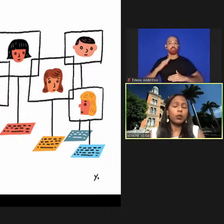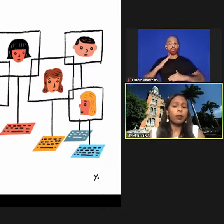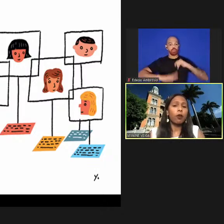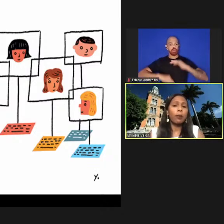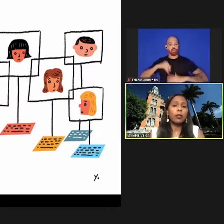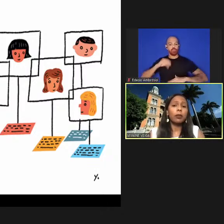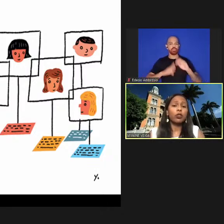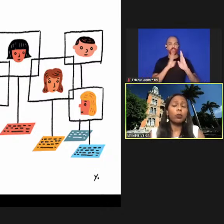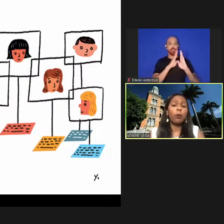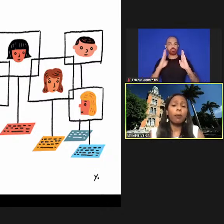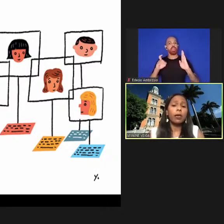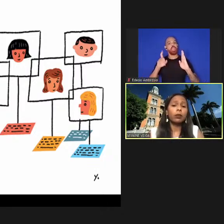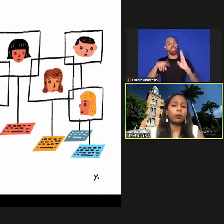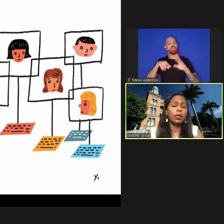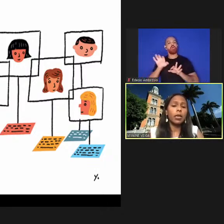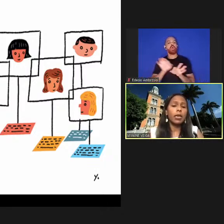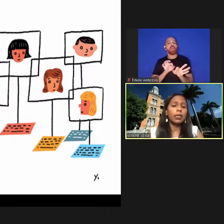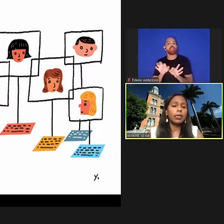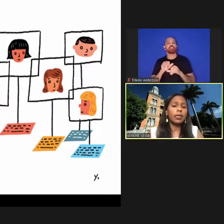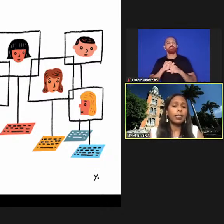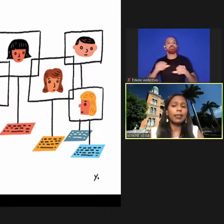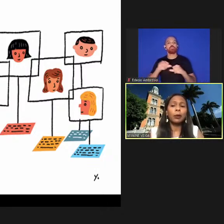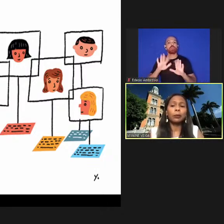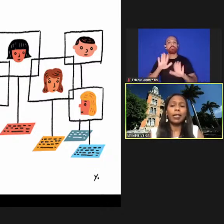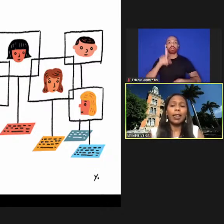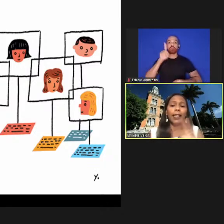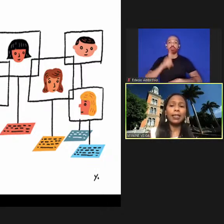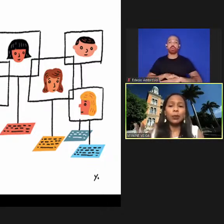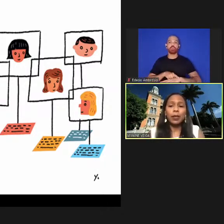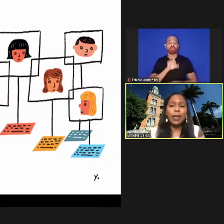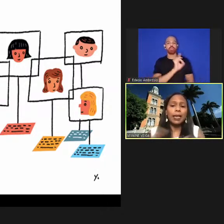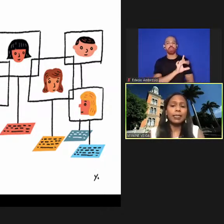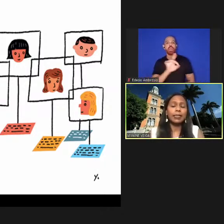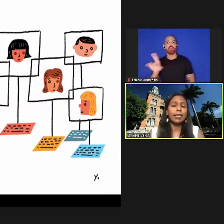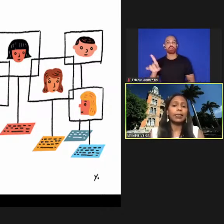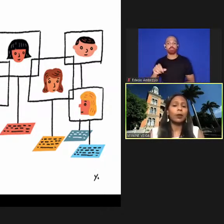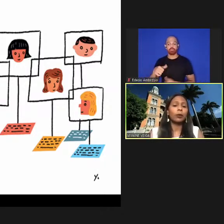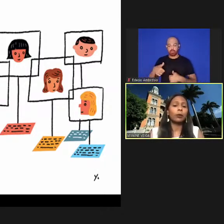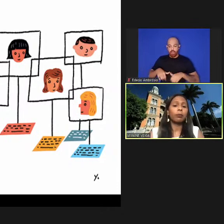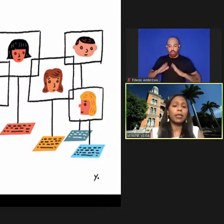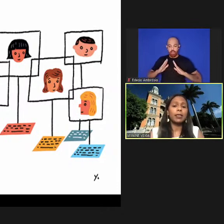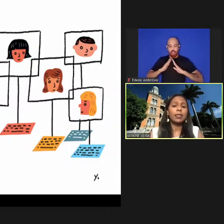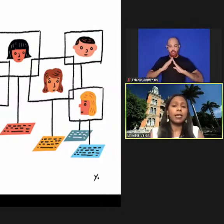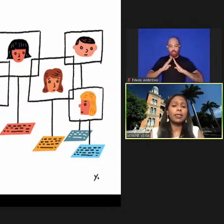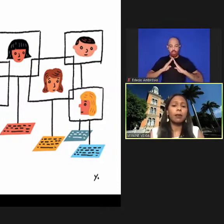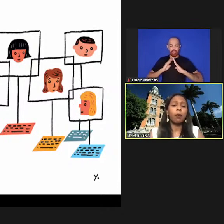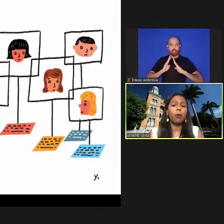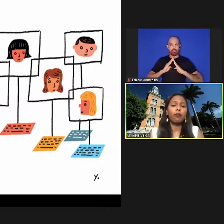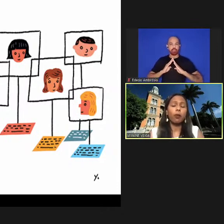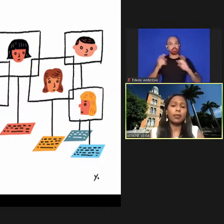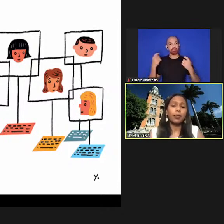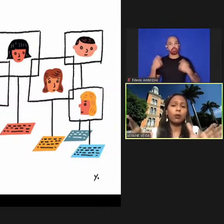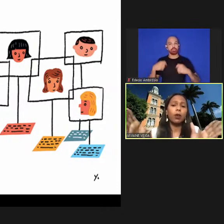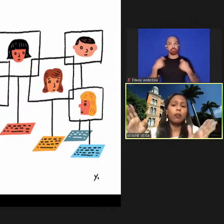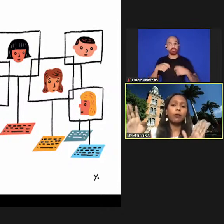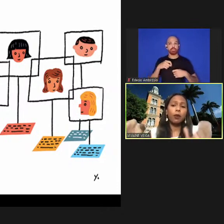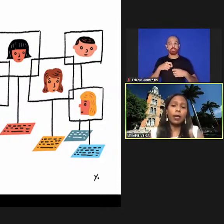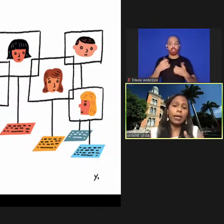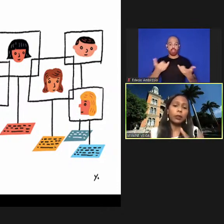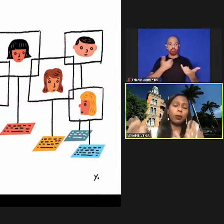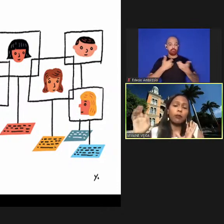organiza uma informação mas num momento em que cada um está lá na sua casa que cada um precisa receber uma informação